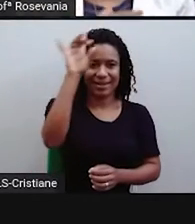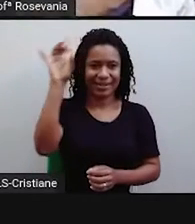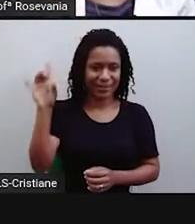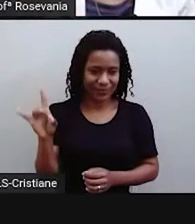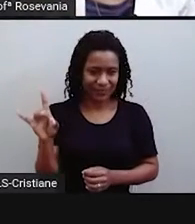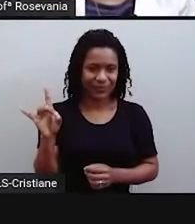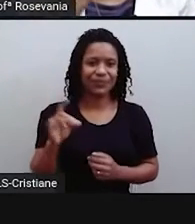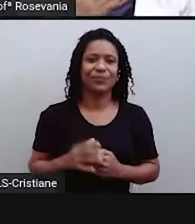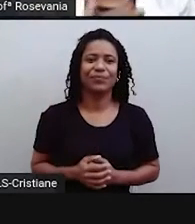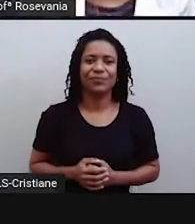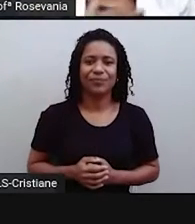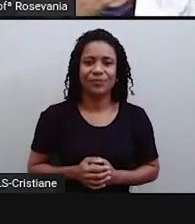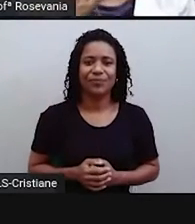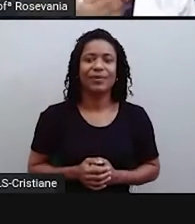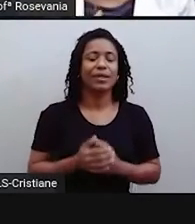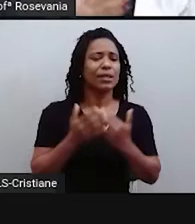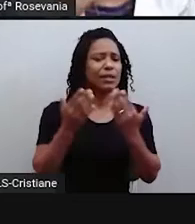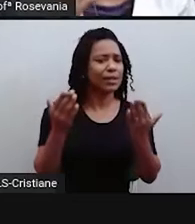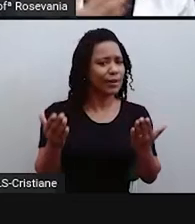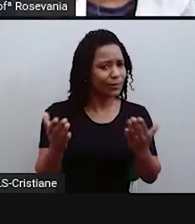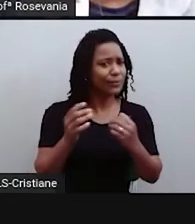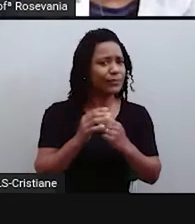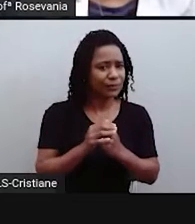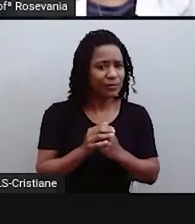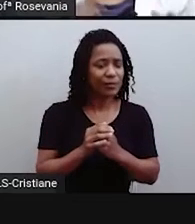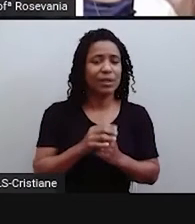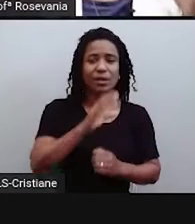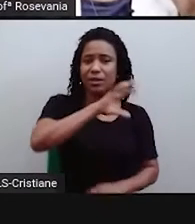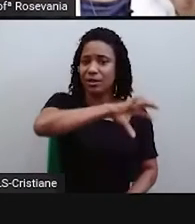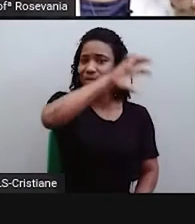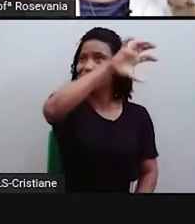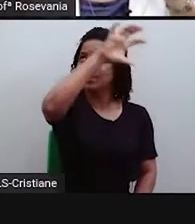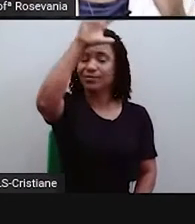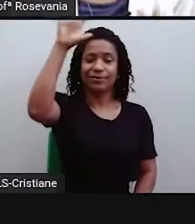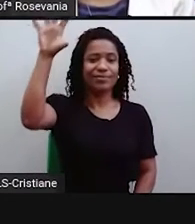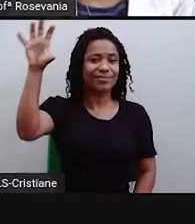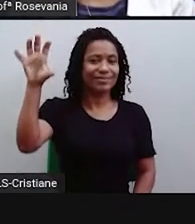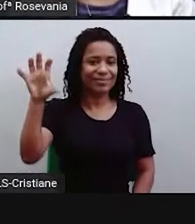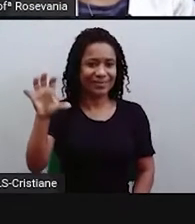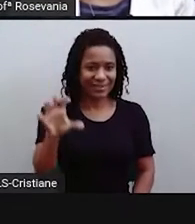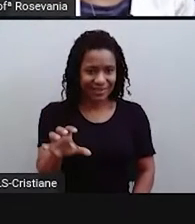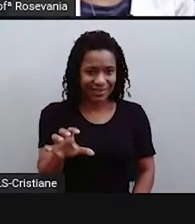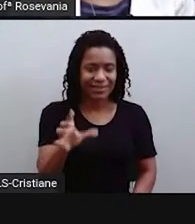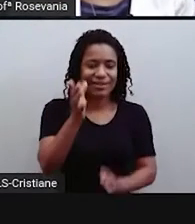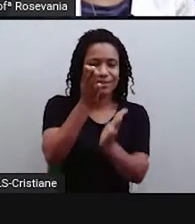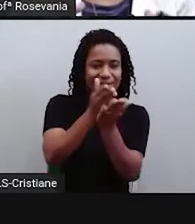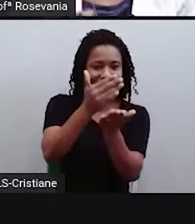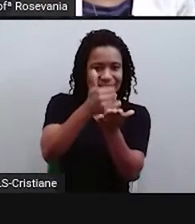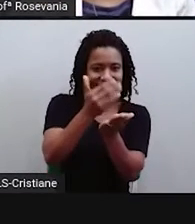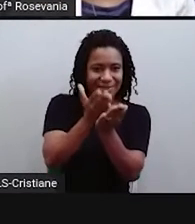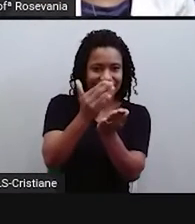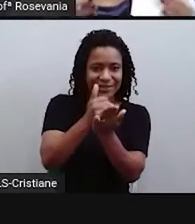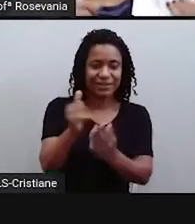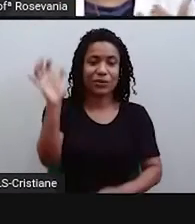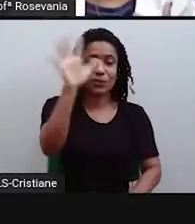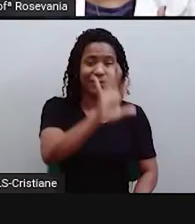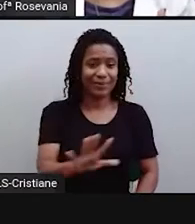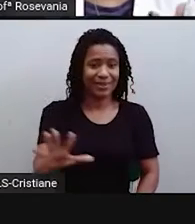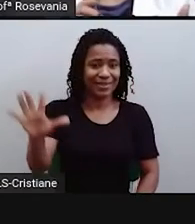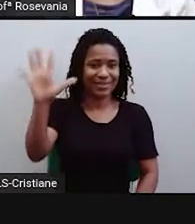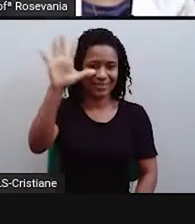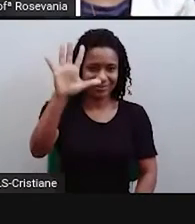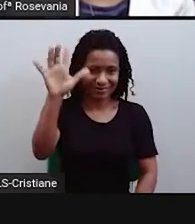regionalizar? Dividir o espaço geográfico a fim de um melhor entendimento dos fenômenos